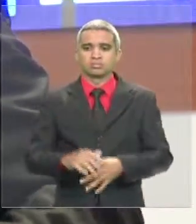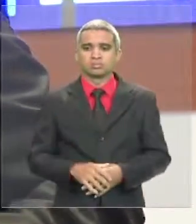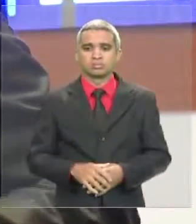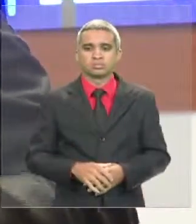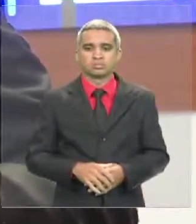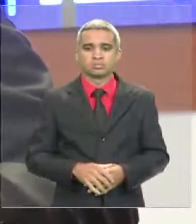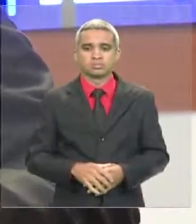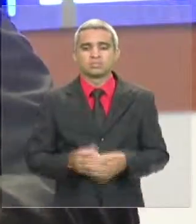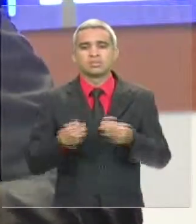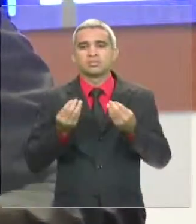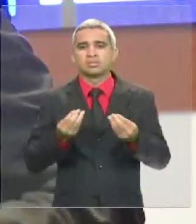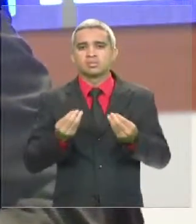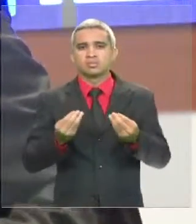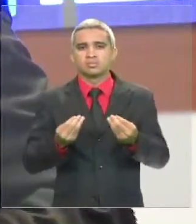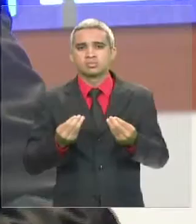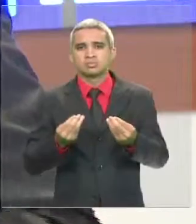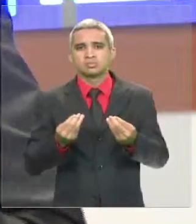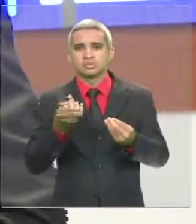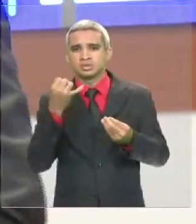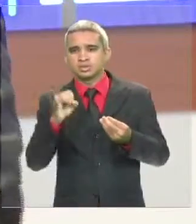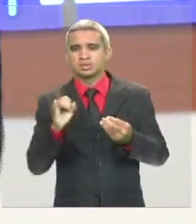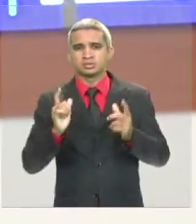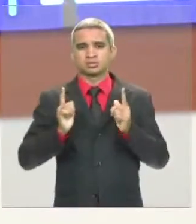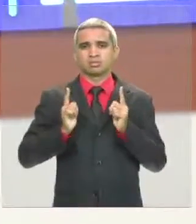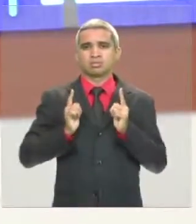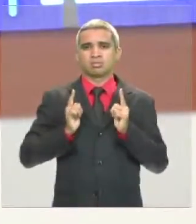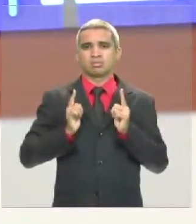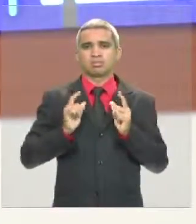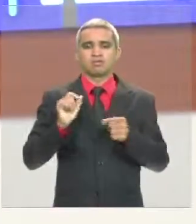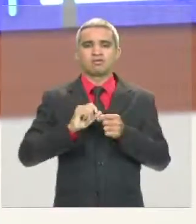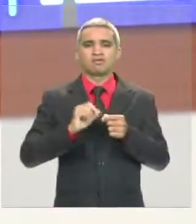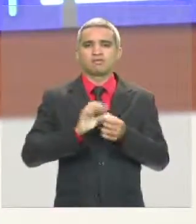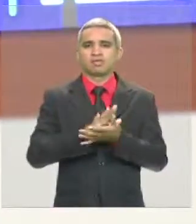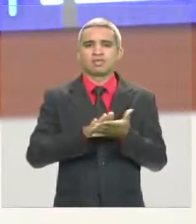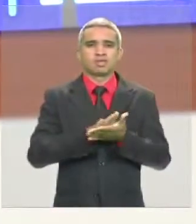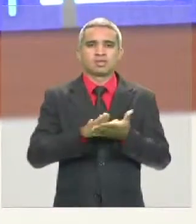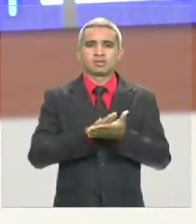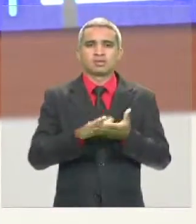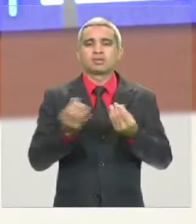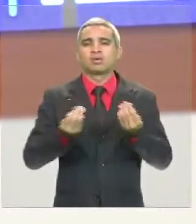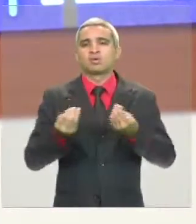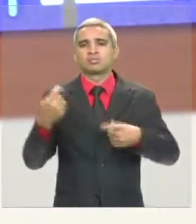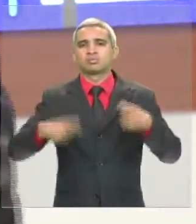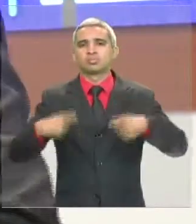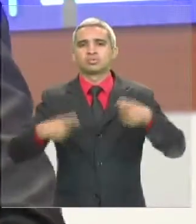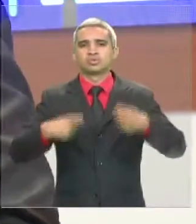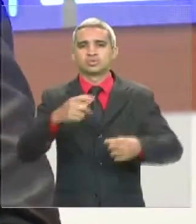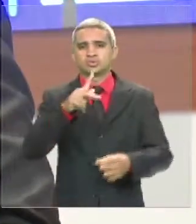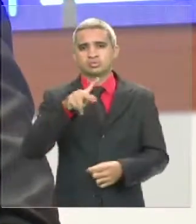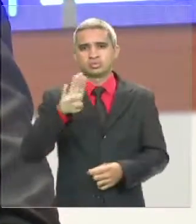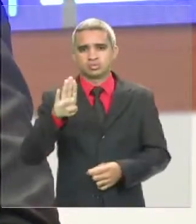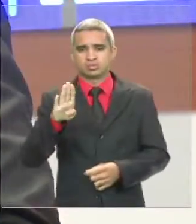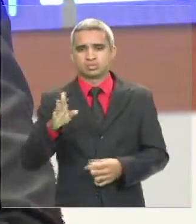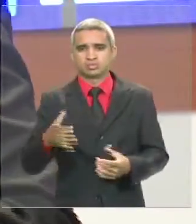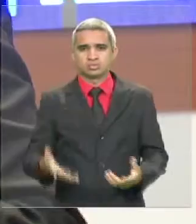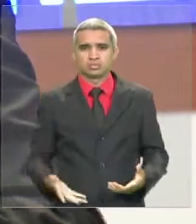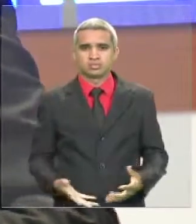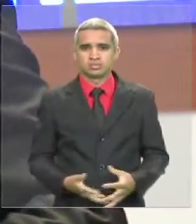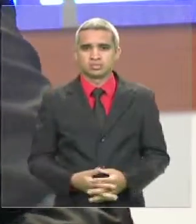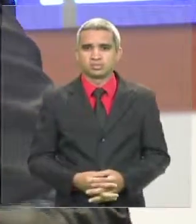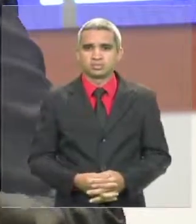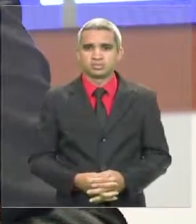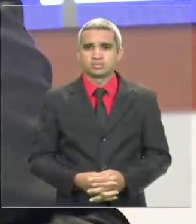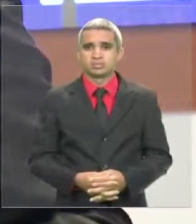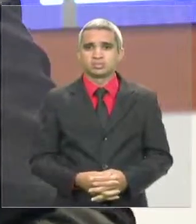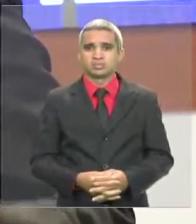conter a violência, se nós tivermos ações de políticas públicas voltadas para a sociedade, para que